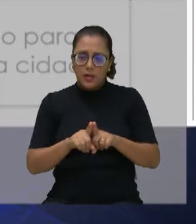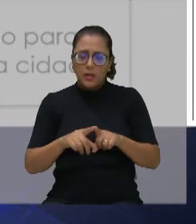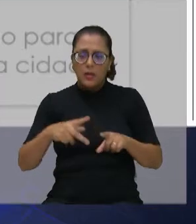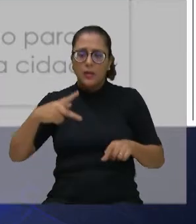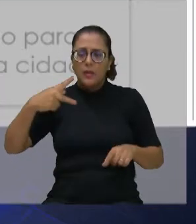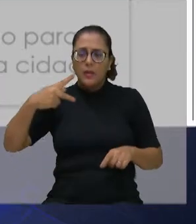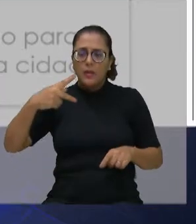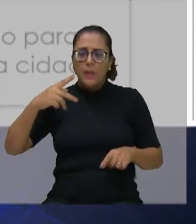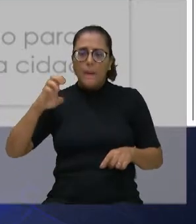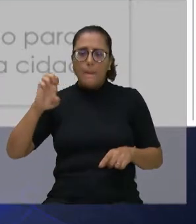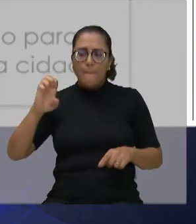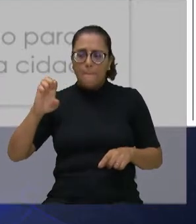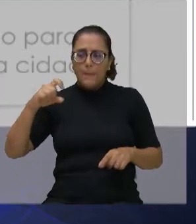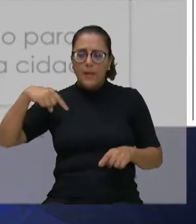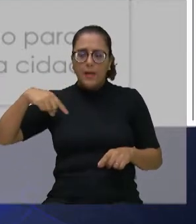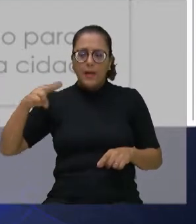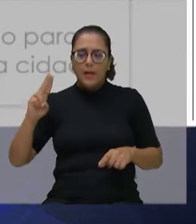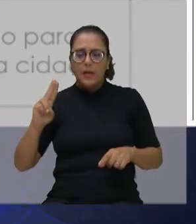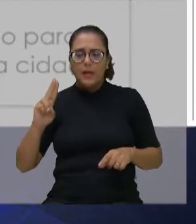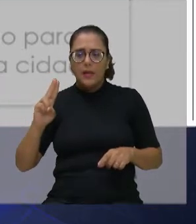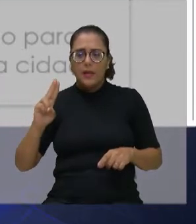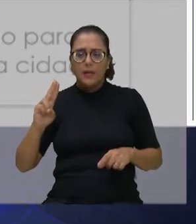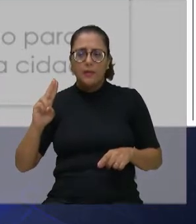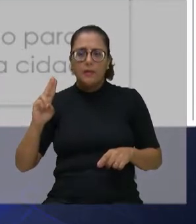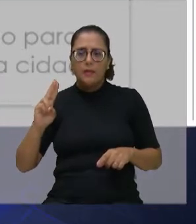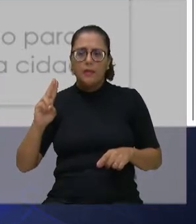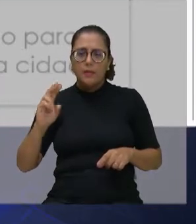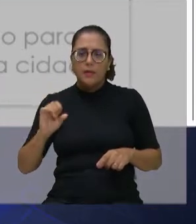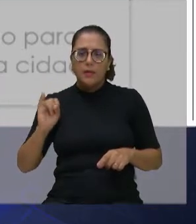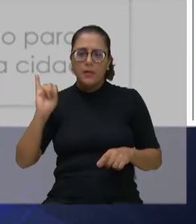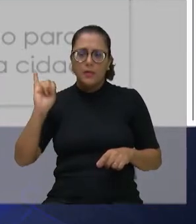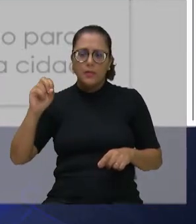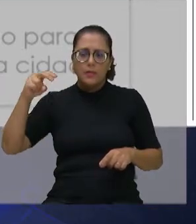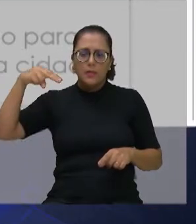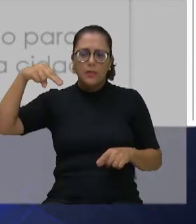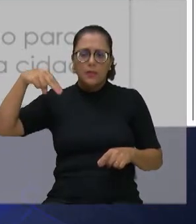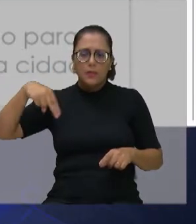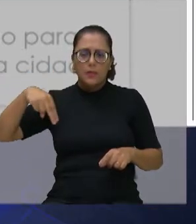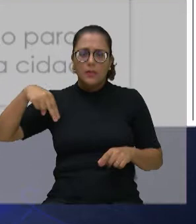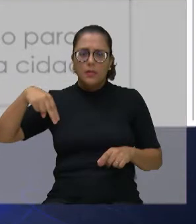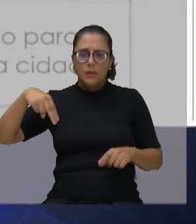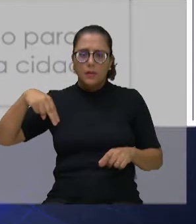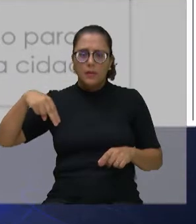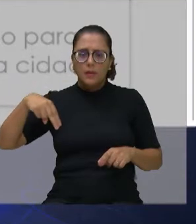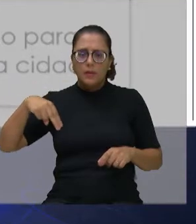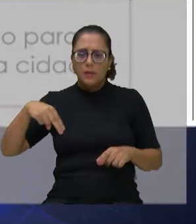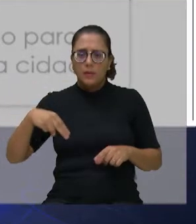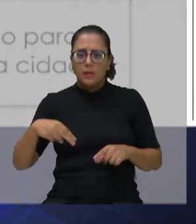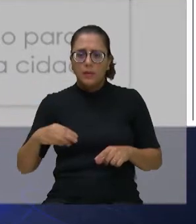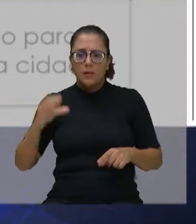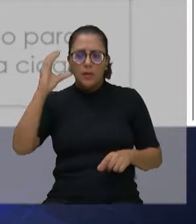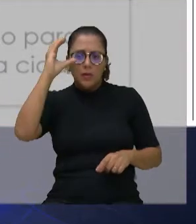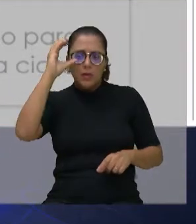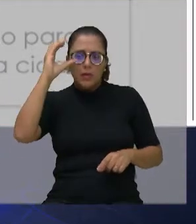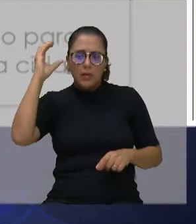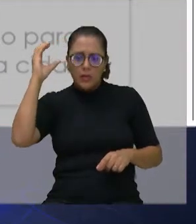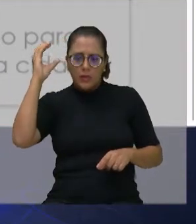foi uma conferência, 40 mil mulheres estiveram na China e esta casa